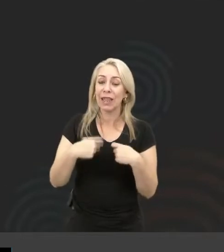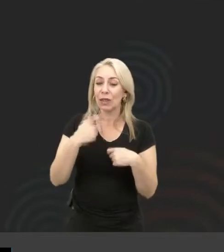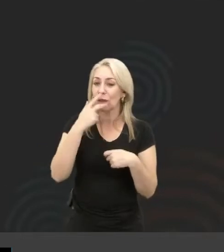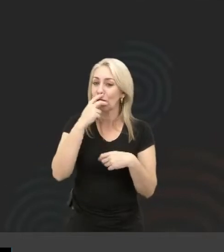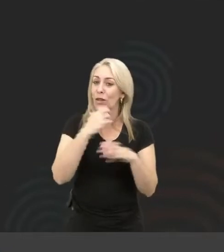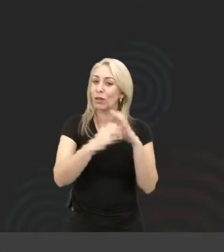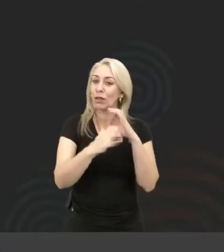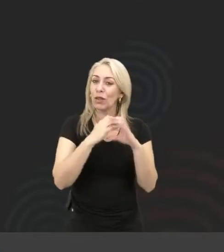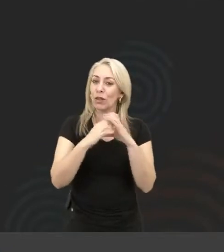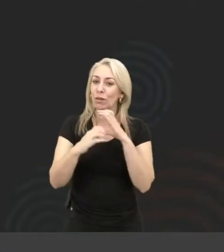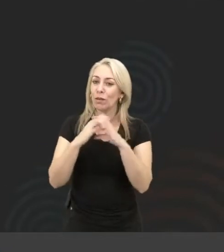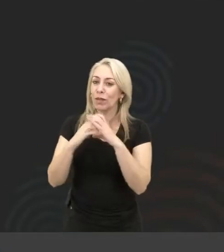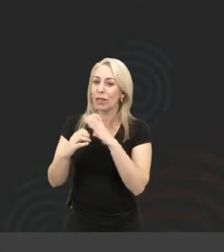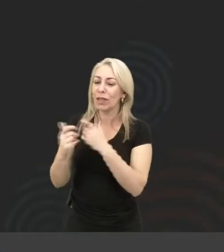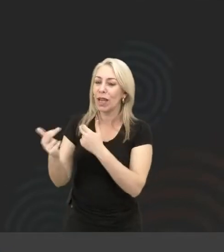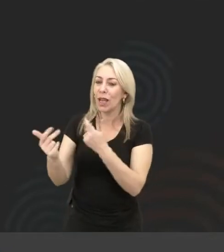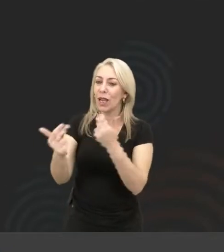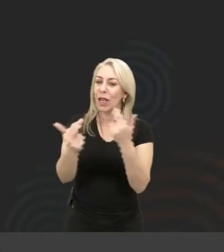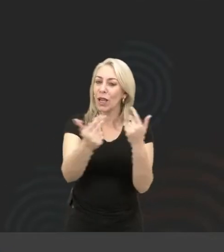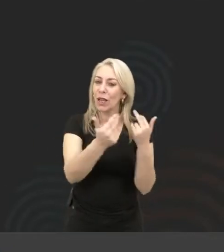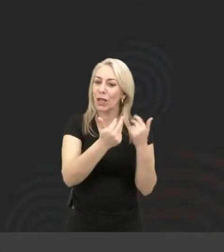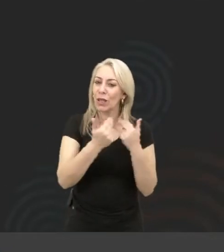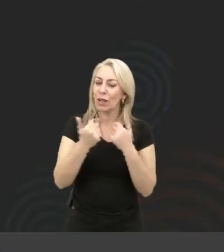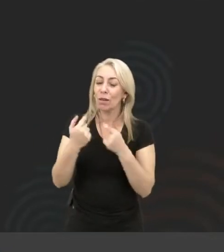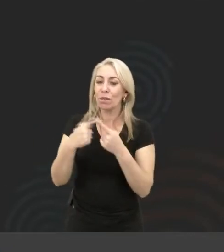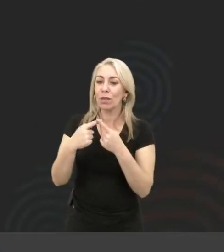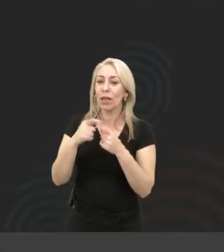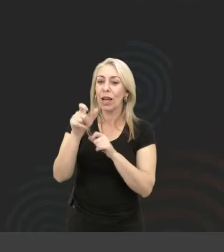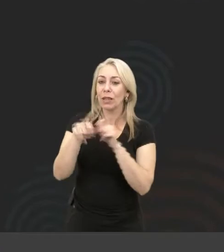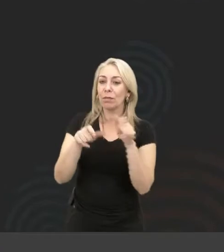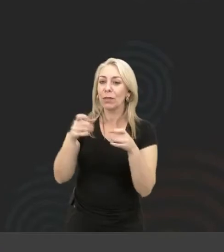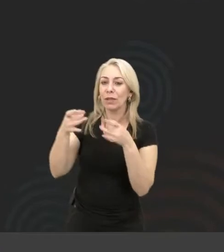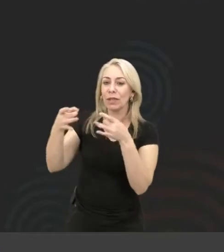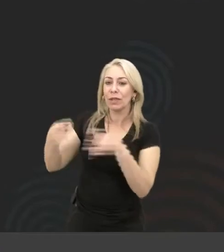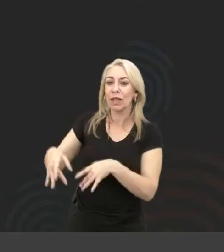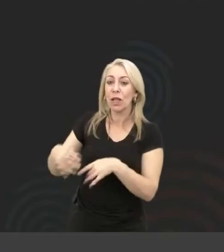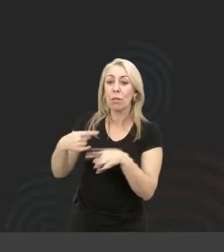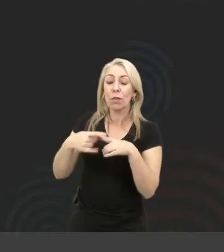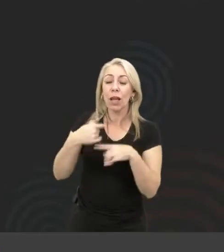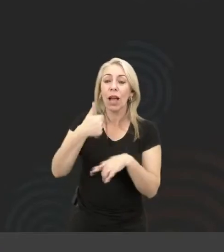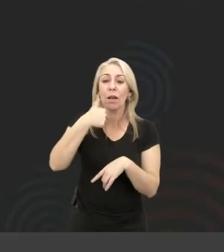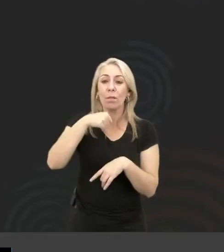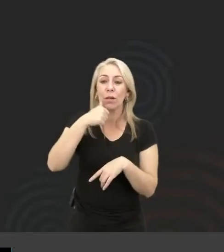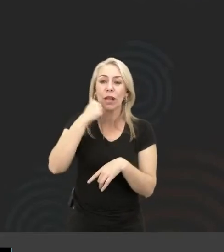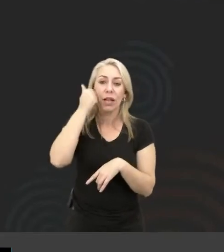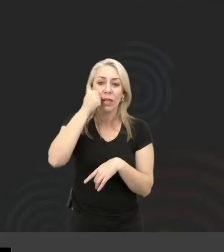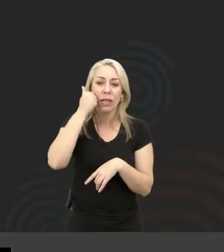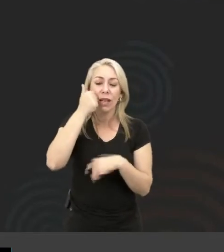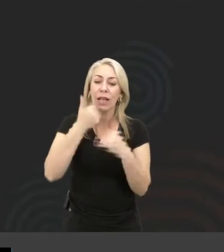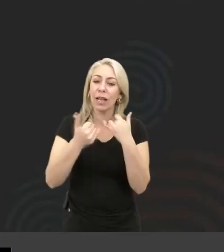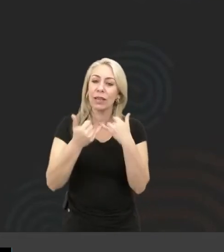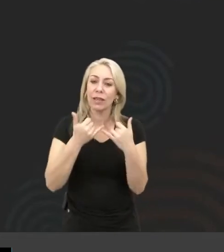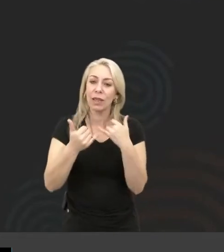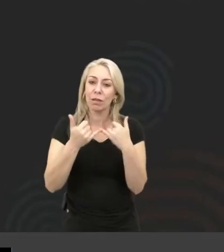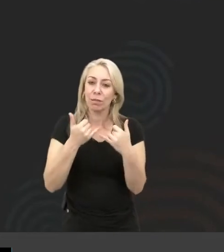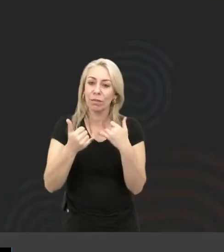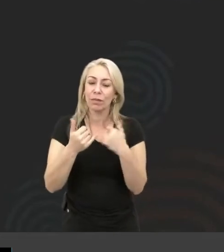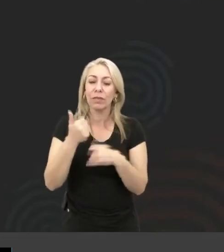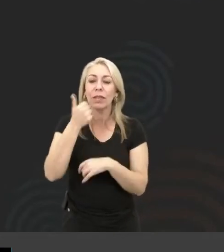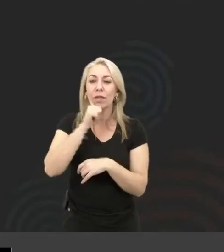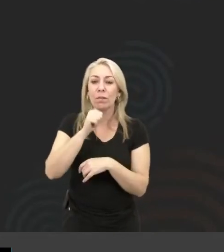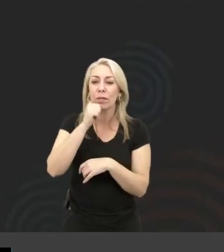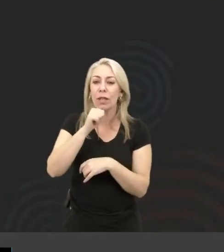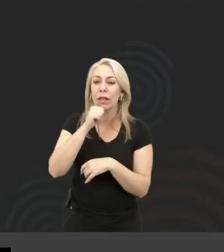de outras pessoas que estavam deixando. A mulher negra, por exemplo, a mulher que